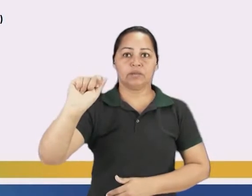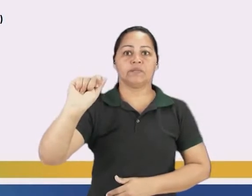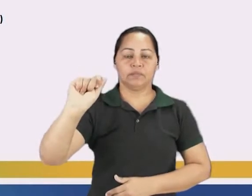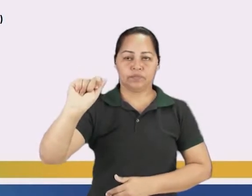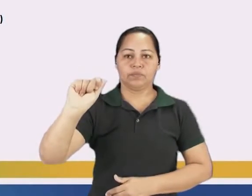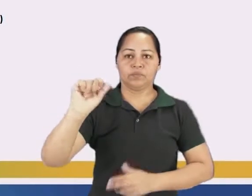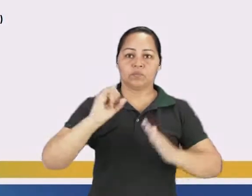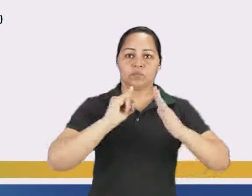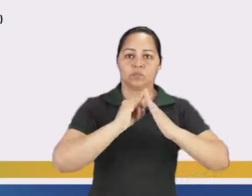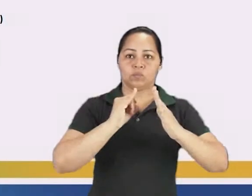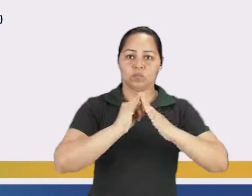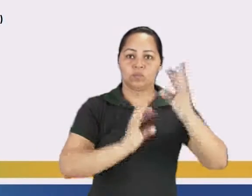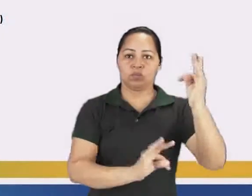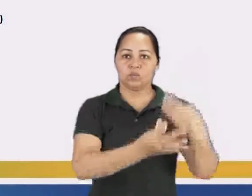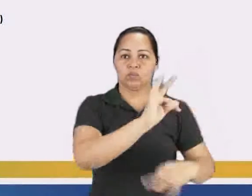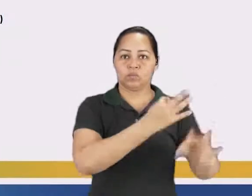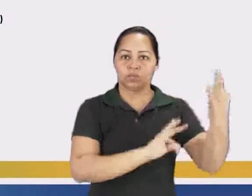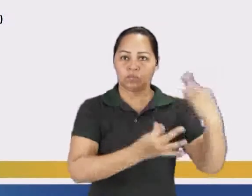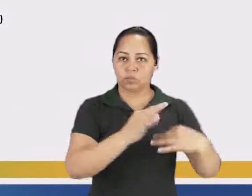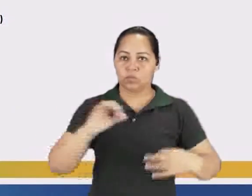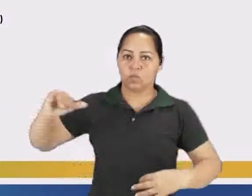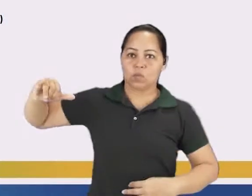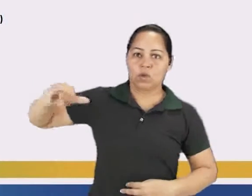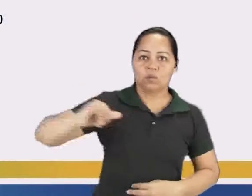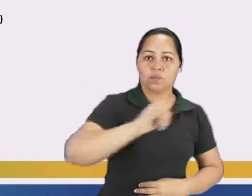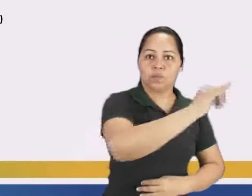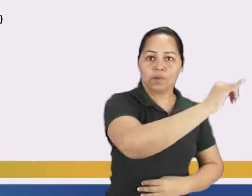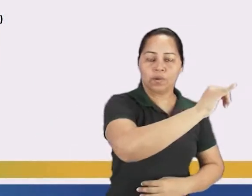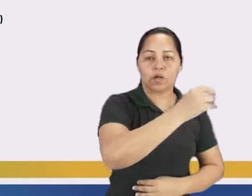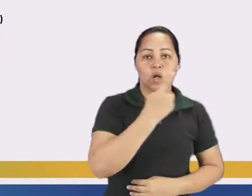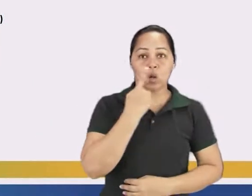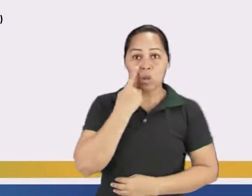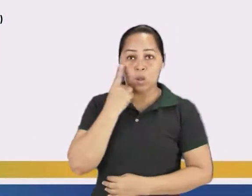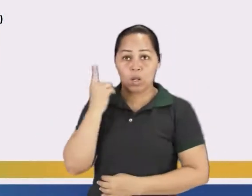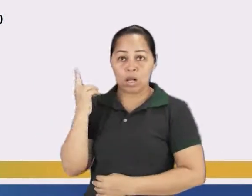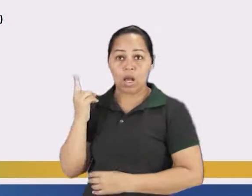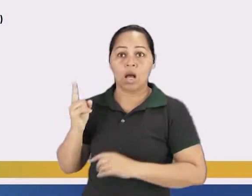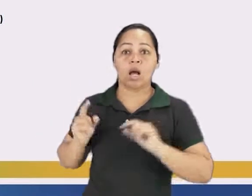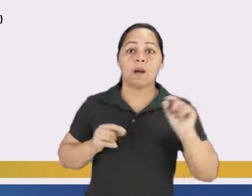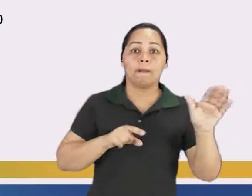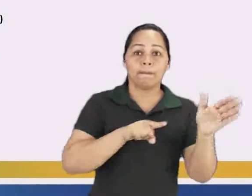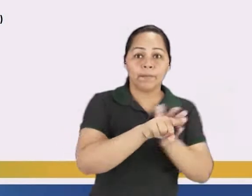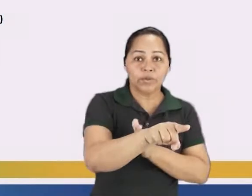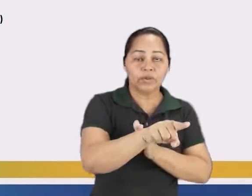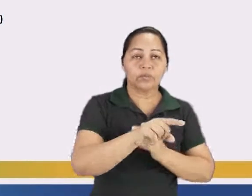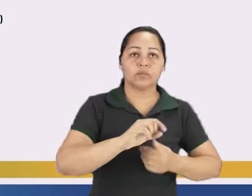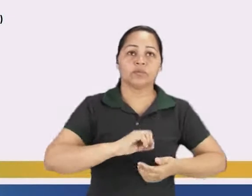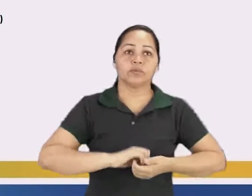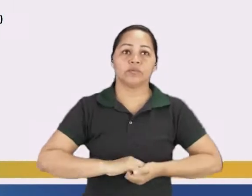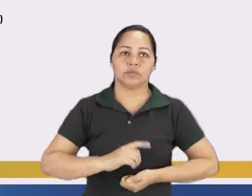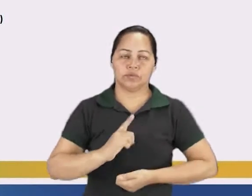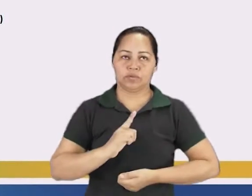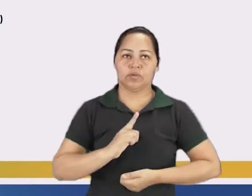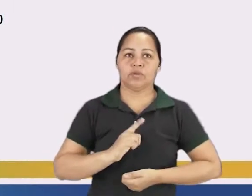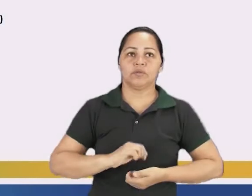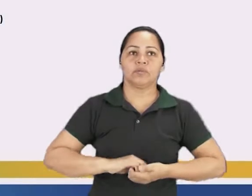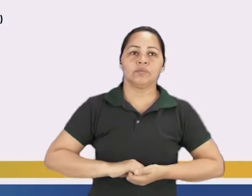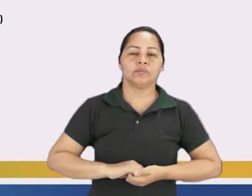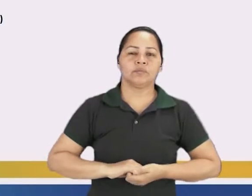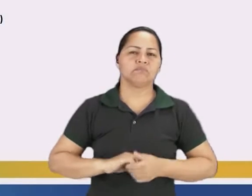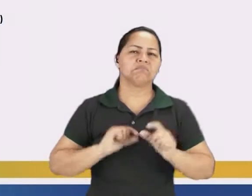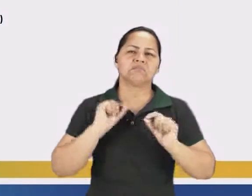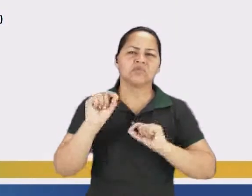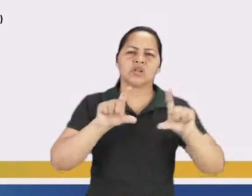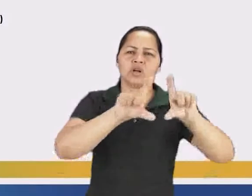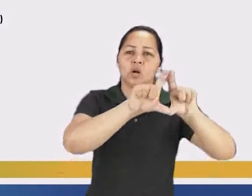Tecnológico da Aeronáutica. Vejam aqui comigo. Leiam os seguintes versos de Cruz e Souza. O que ele